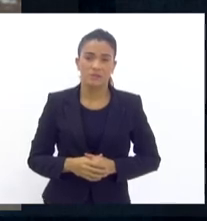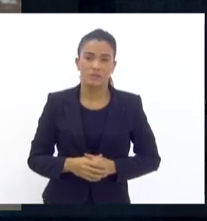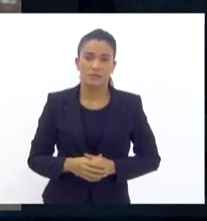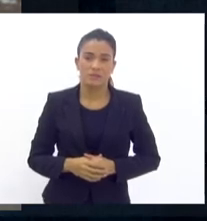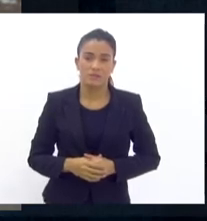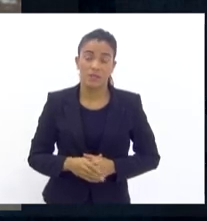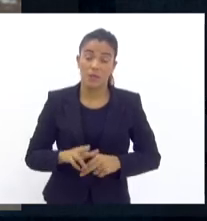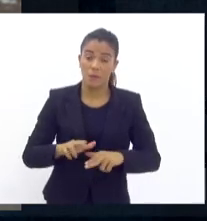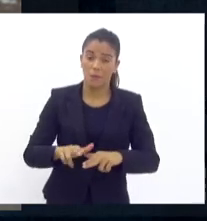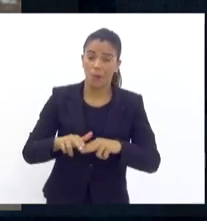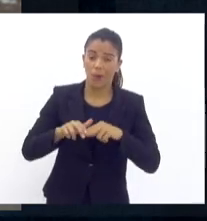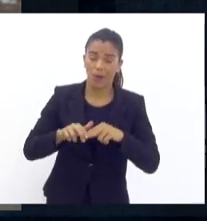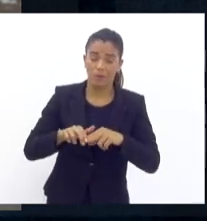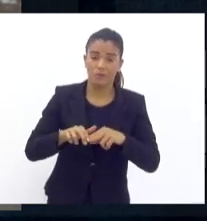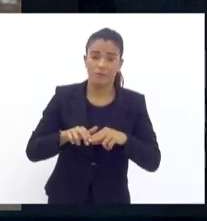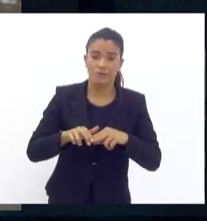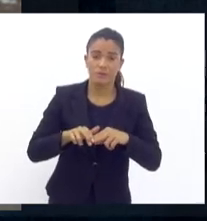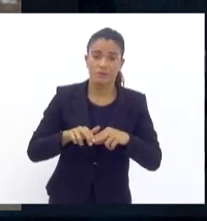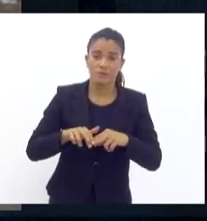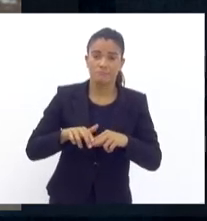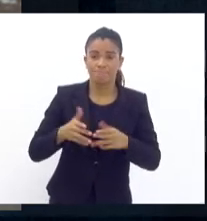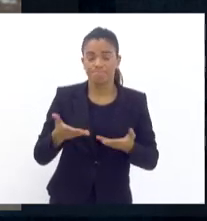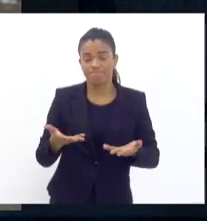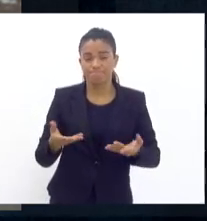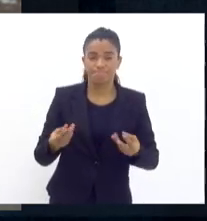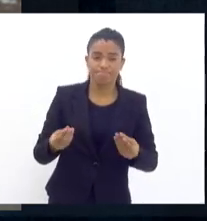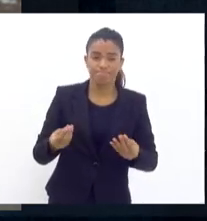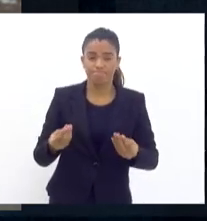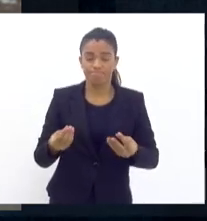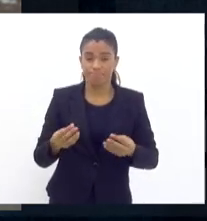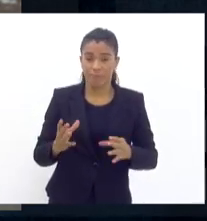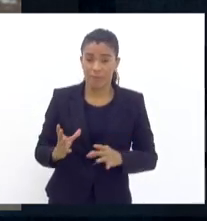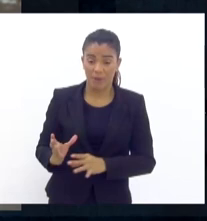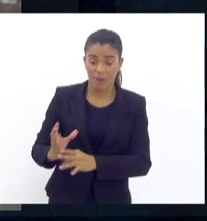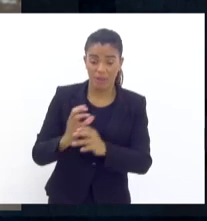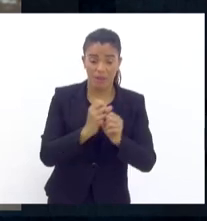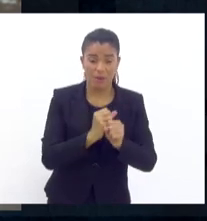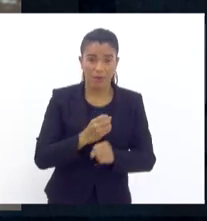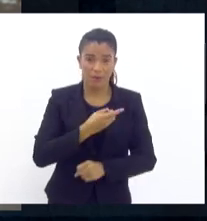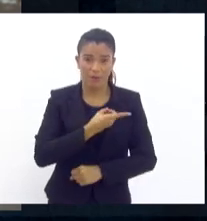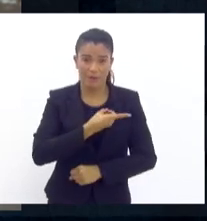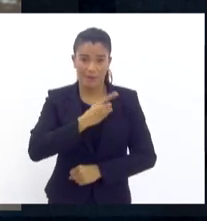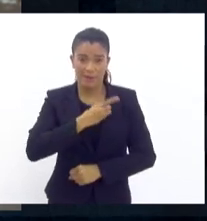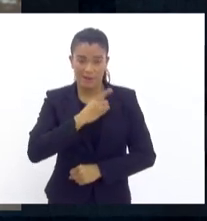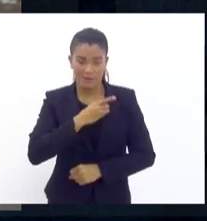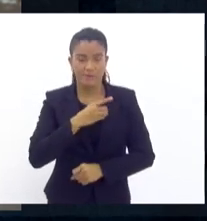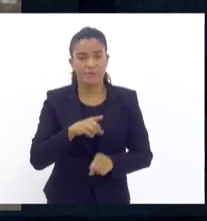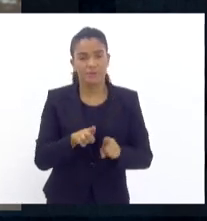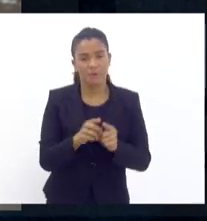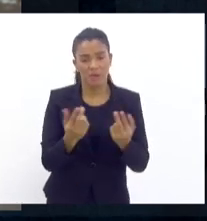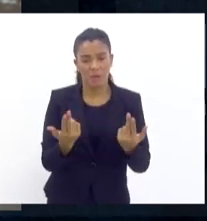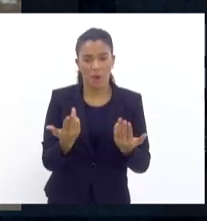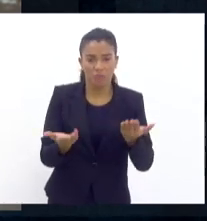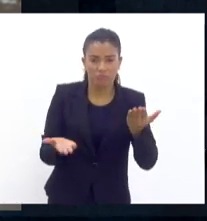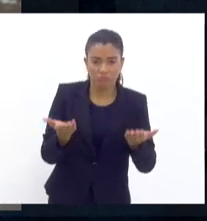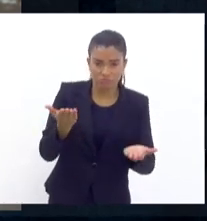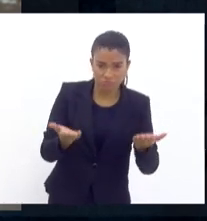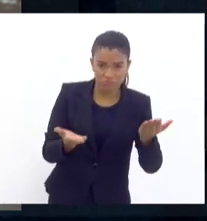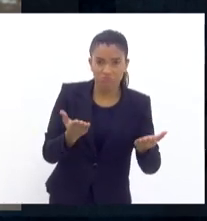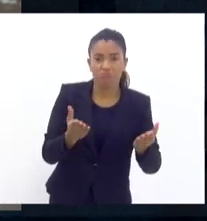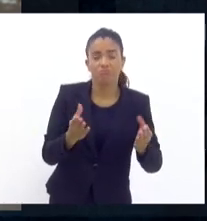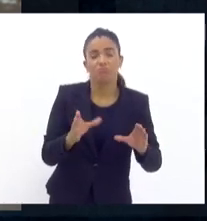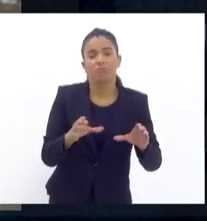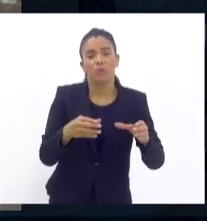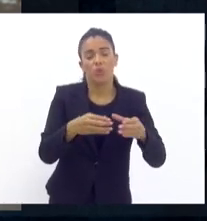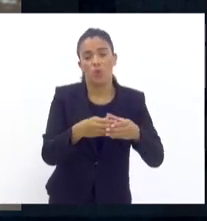e, por conta da... da quantidade de delegacias, também a mesma quantidade de companhias.